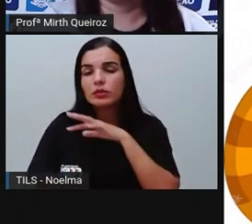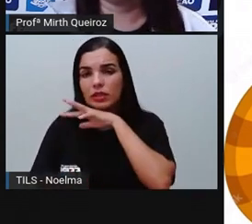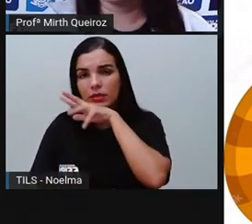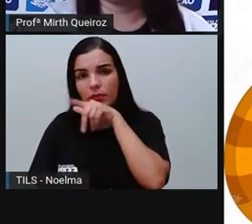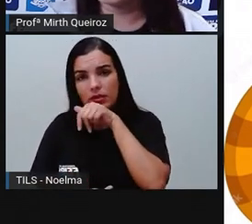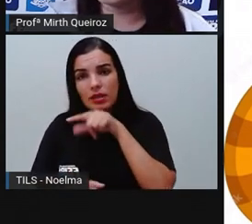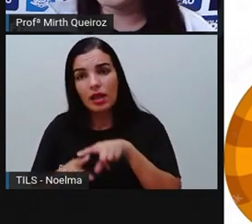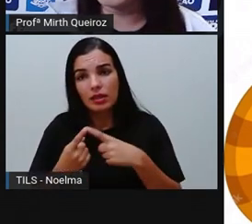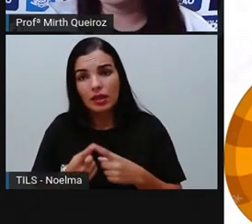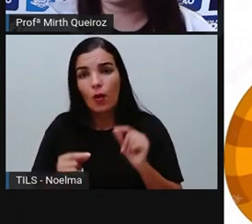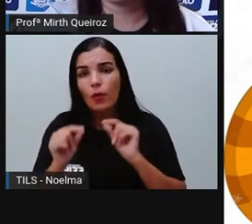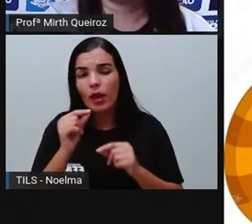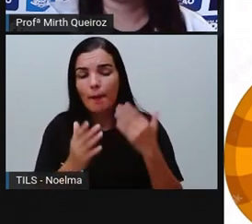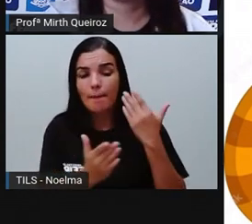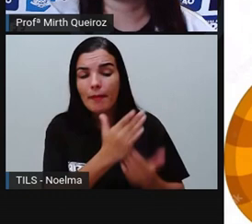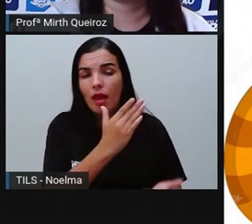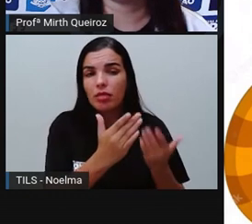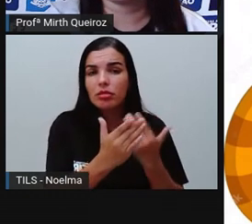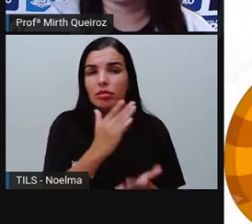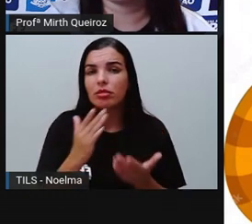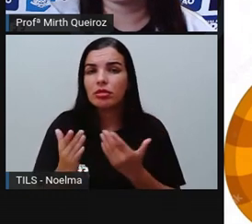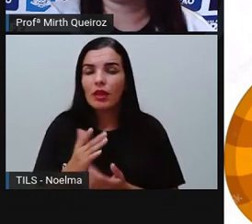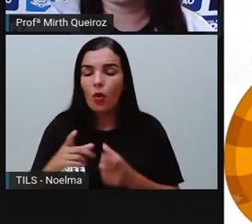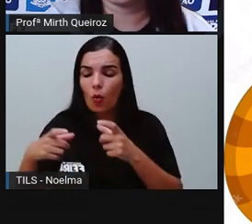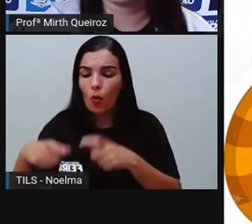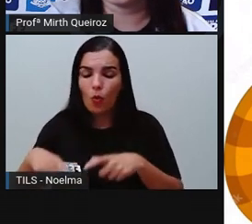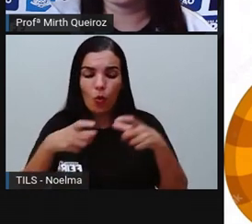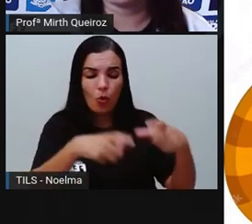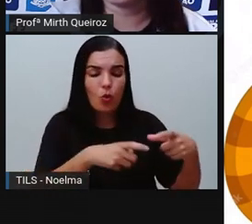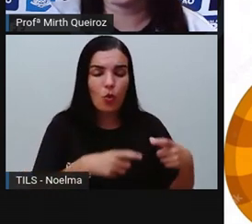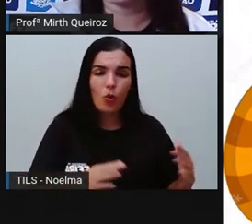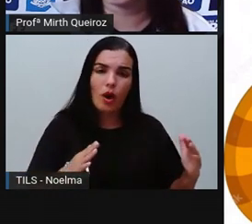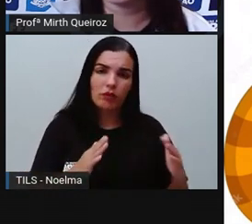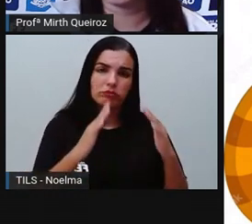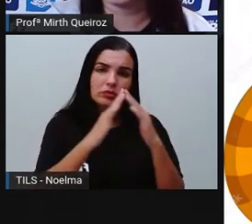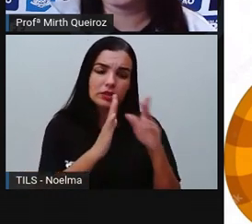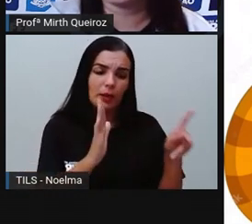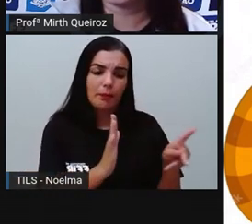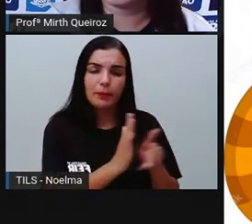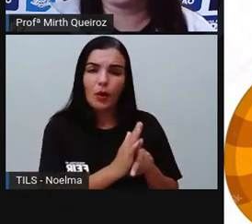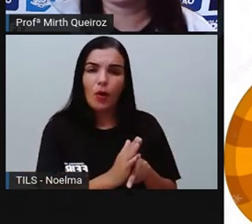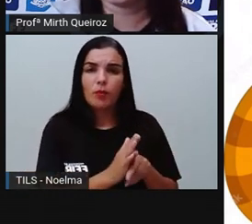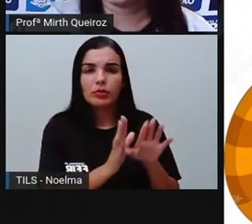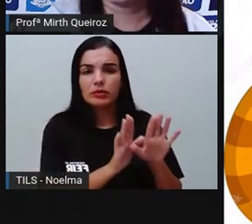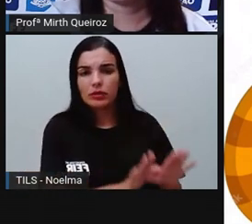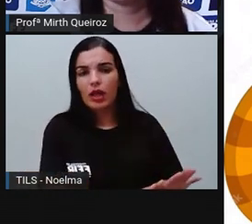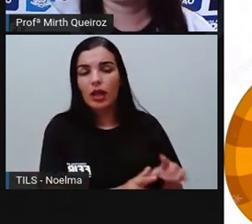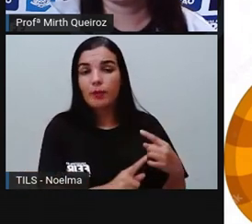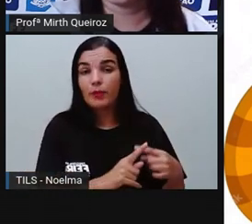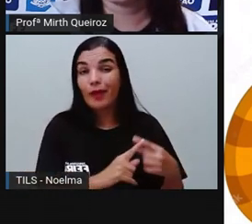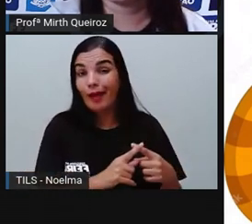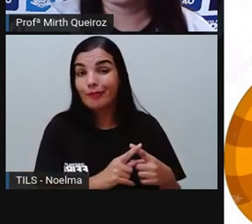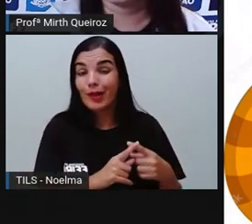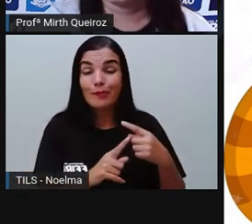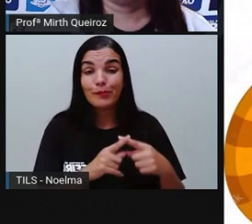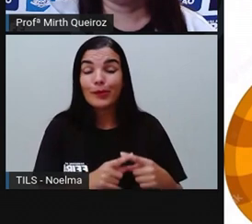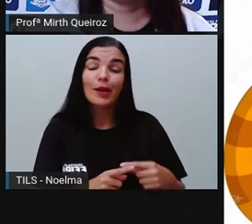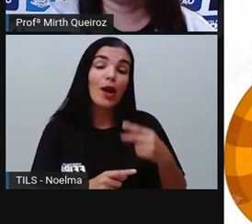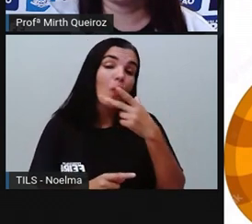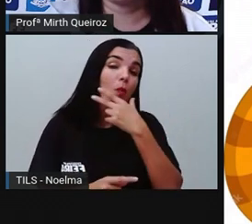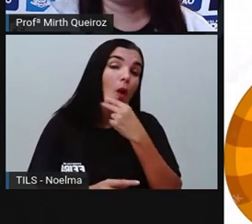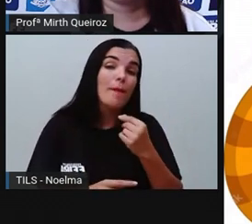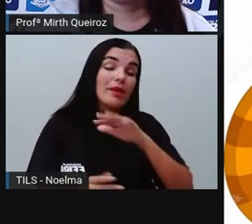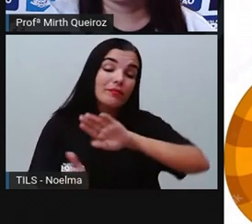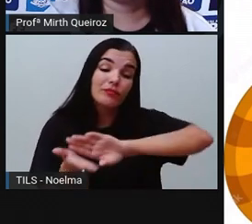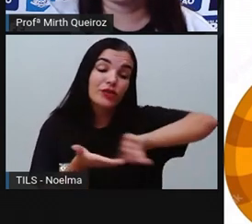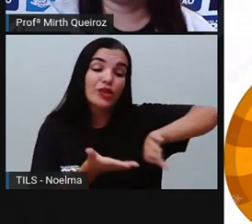E esses animais perderam o seu local natural, né? A vegetação natural ali abrigava esses animais, né? E